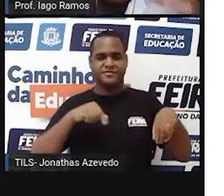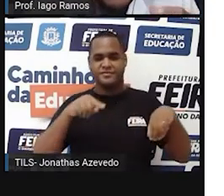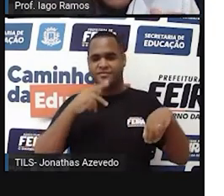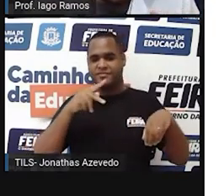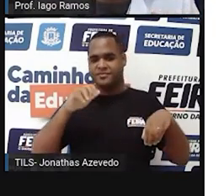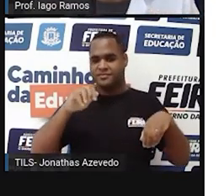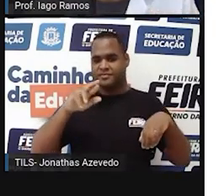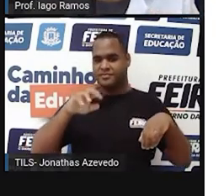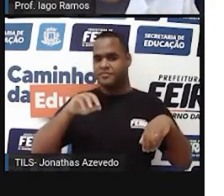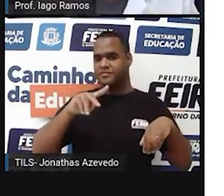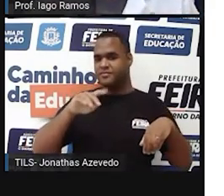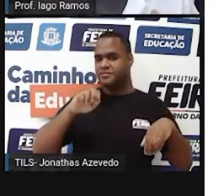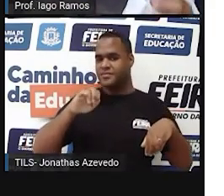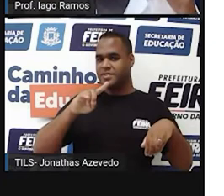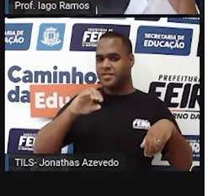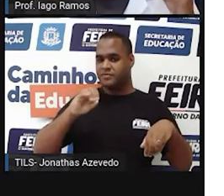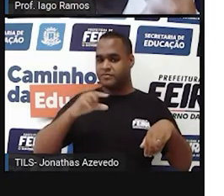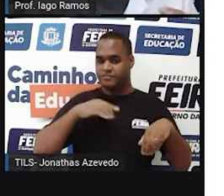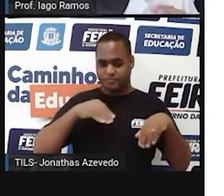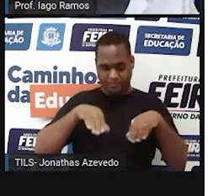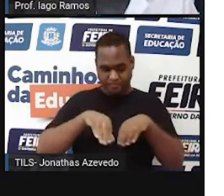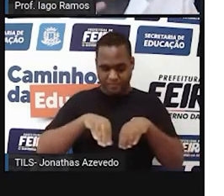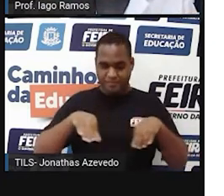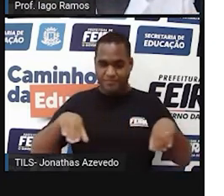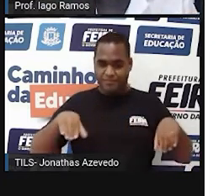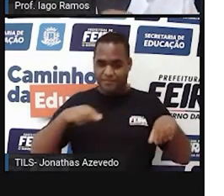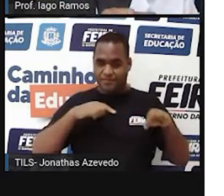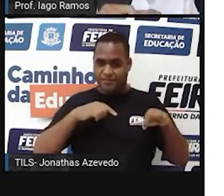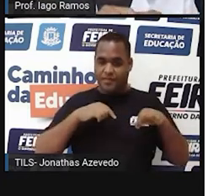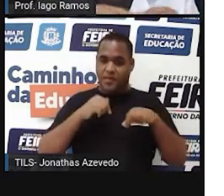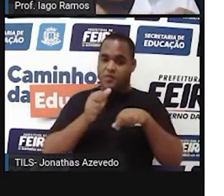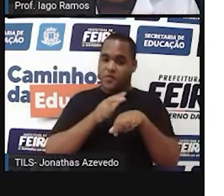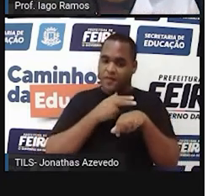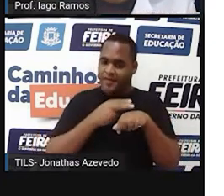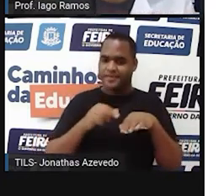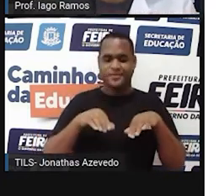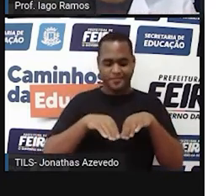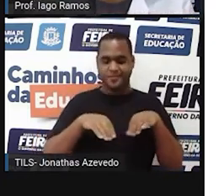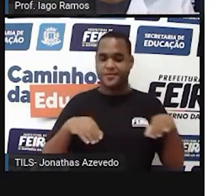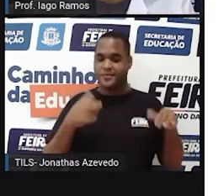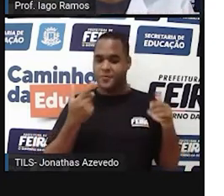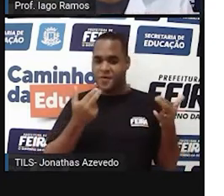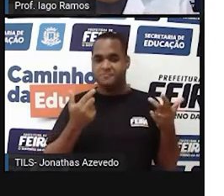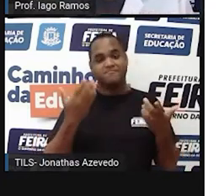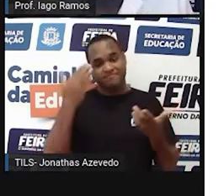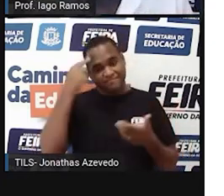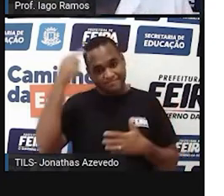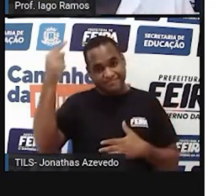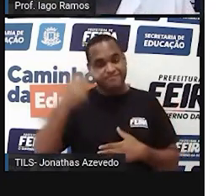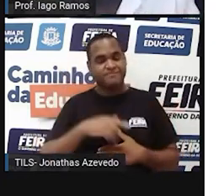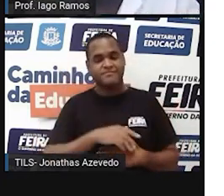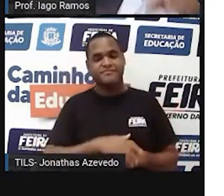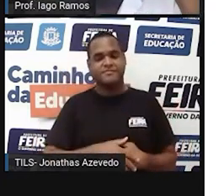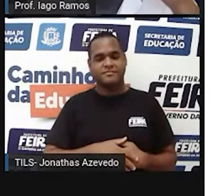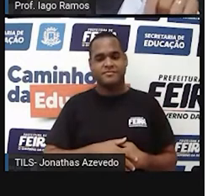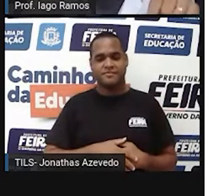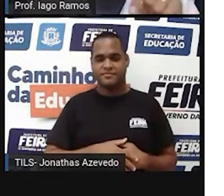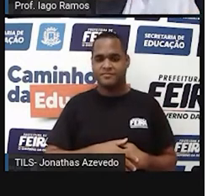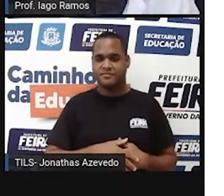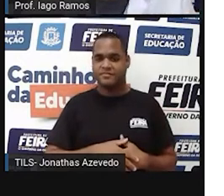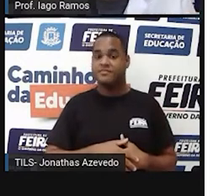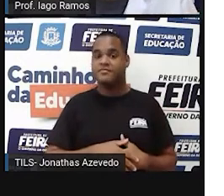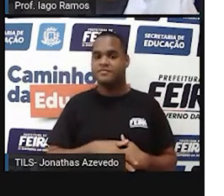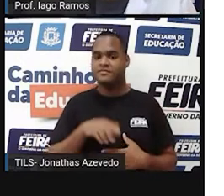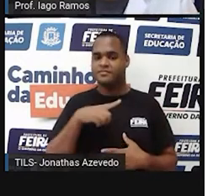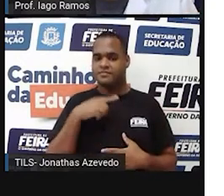mesmo de paralelepípedo. Então, imagina uma barra de chocolate naquele formato, certo? E a